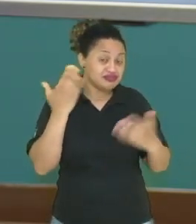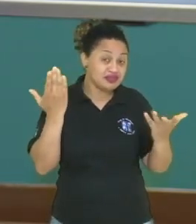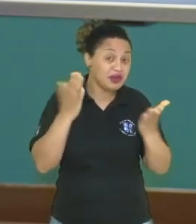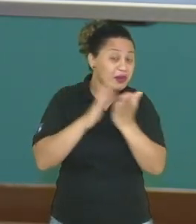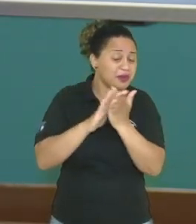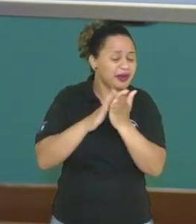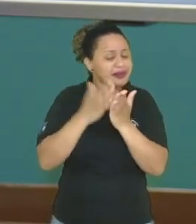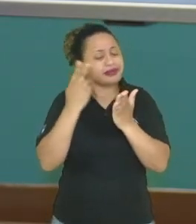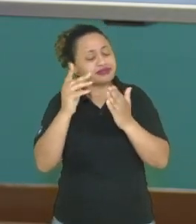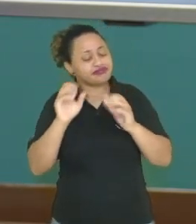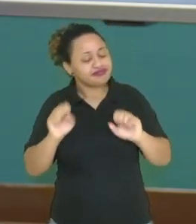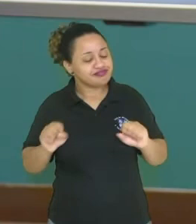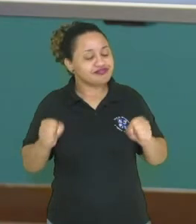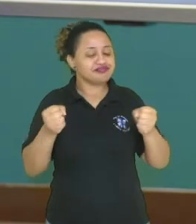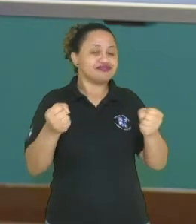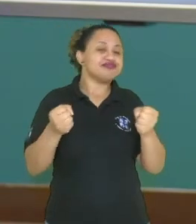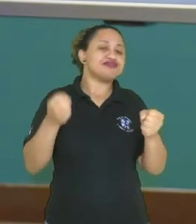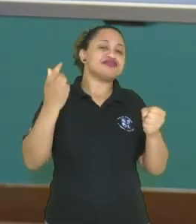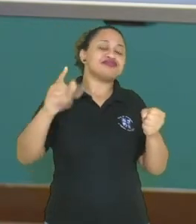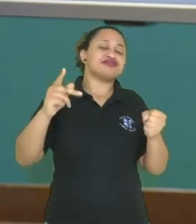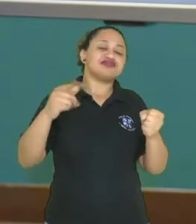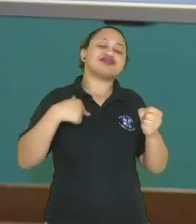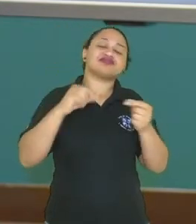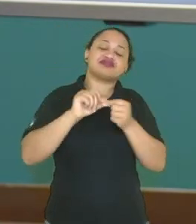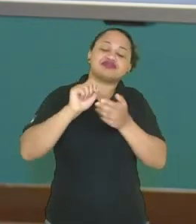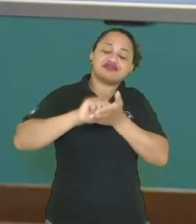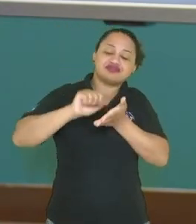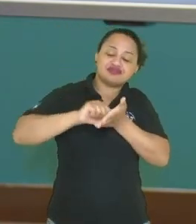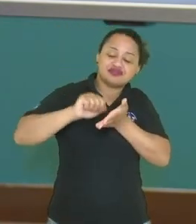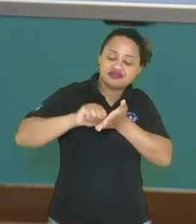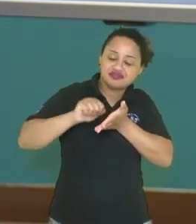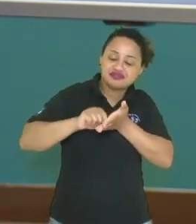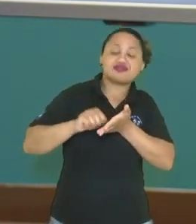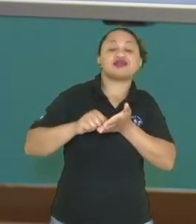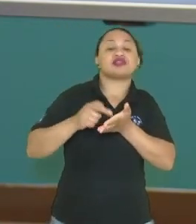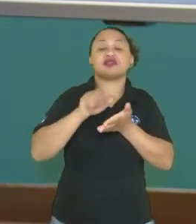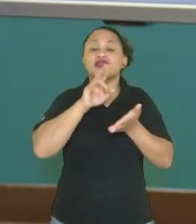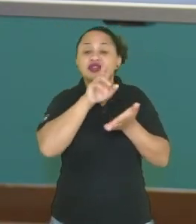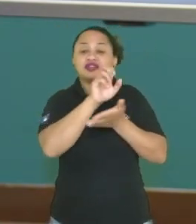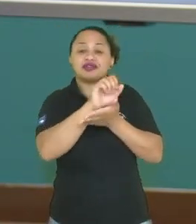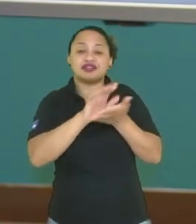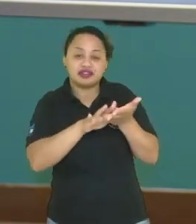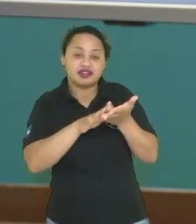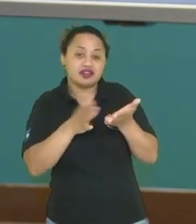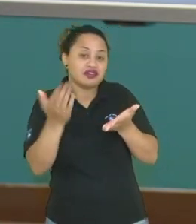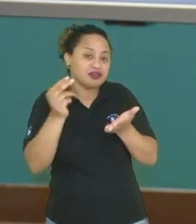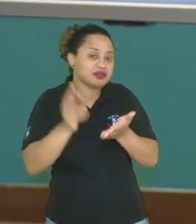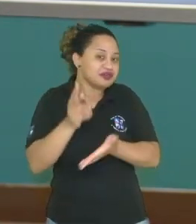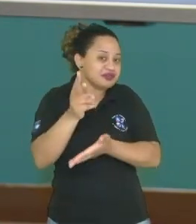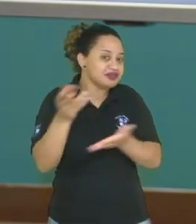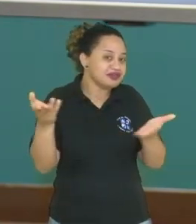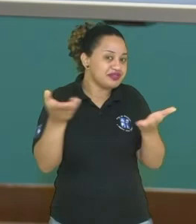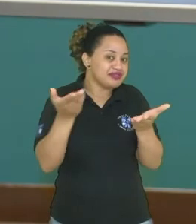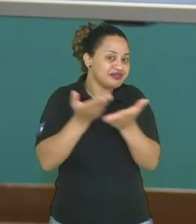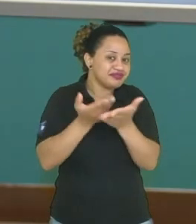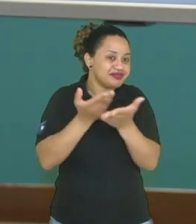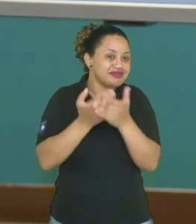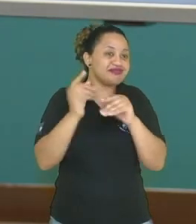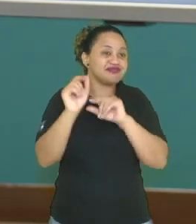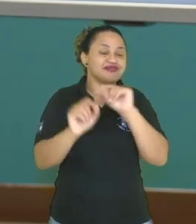pela sua dedicação, pelo seu empenho aí, em estar fazendo as anotações, por estar fazendo as atividades. Bora lá continuar com a nossa aula?